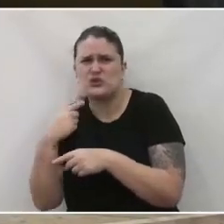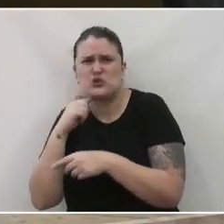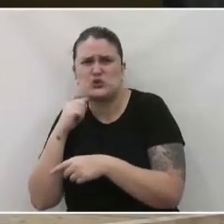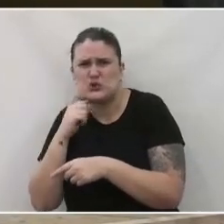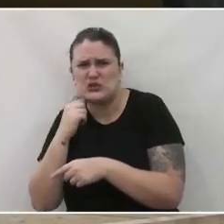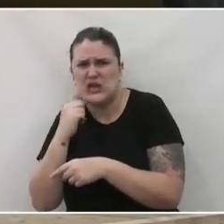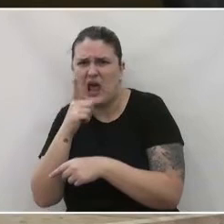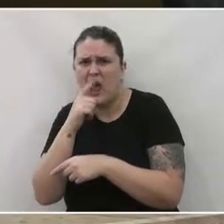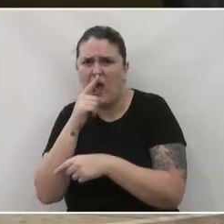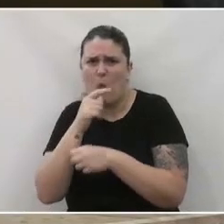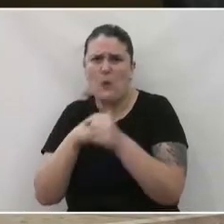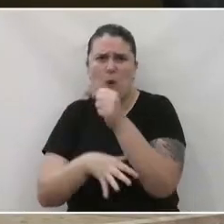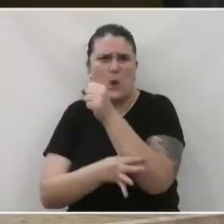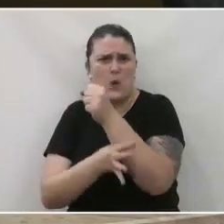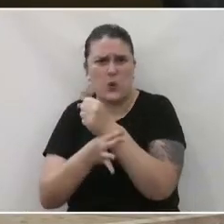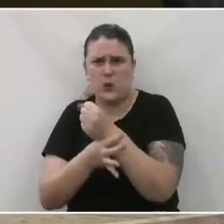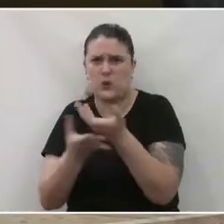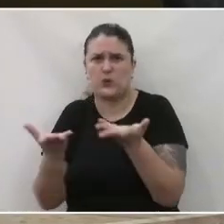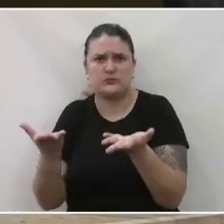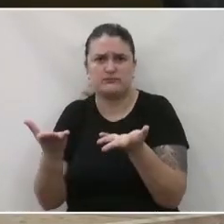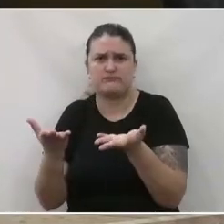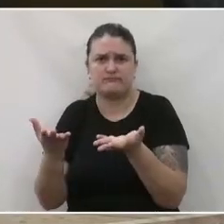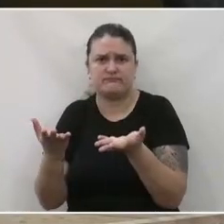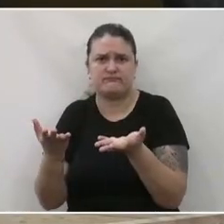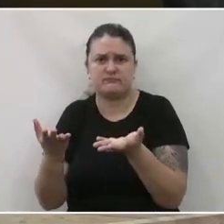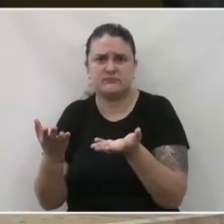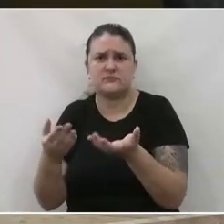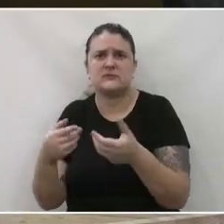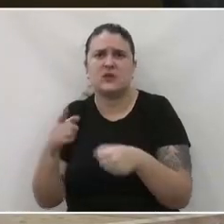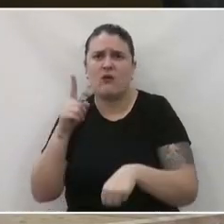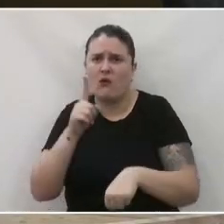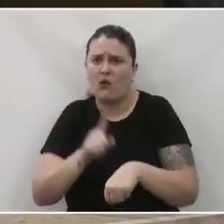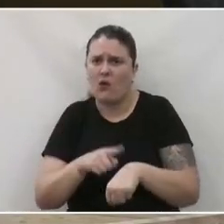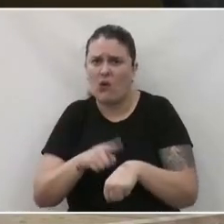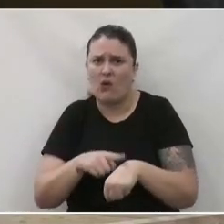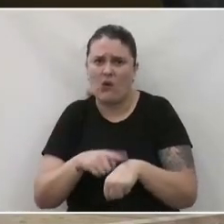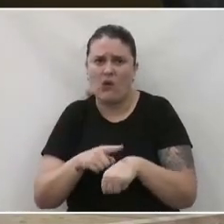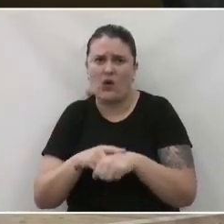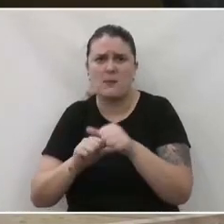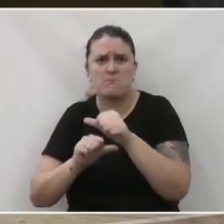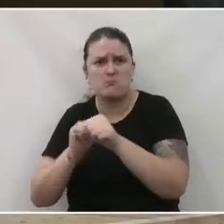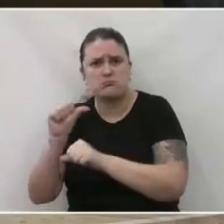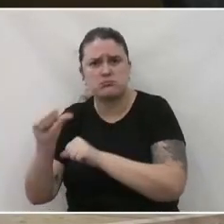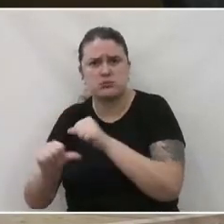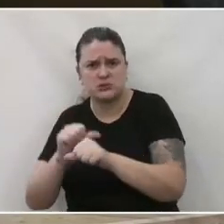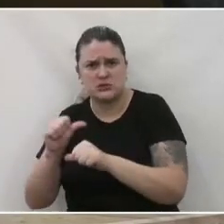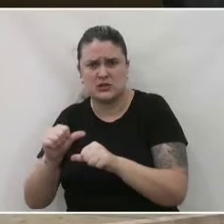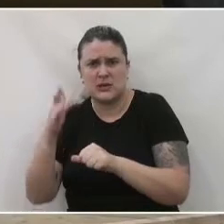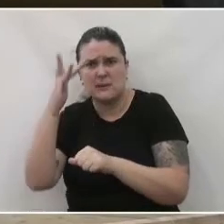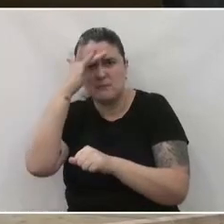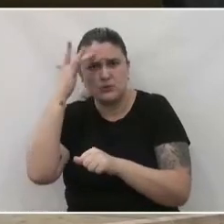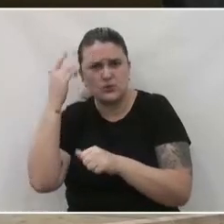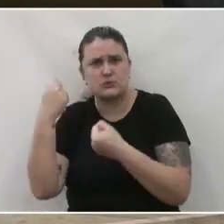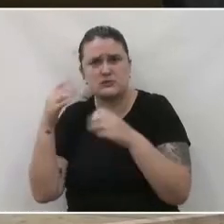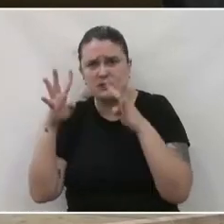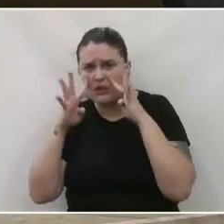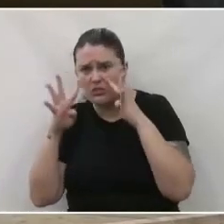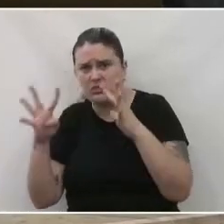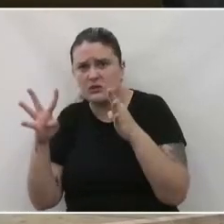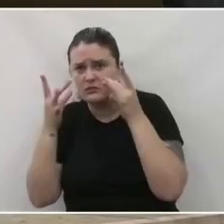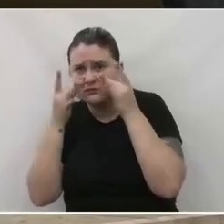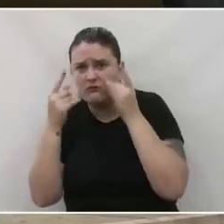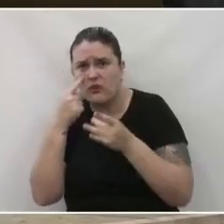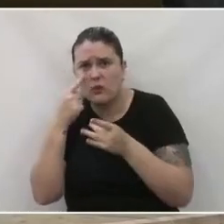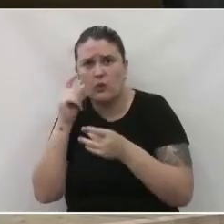bem claros. Então, eu acho que está na hora de autoridades enxergar essas coisas que estão